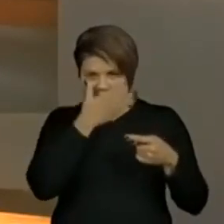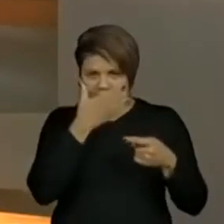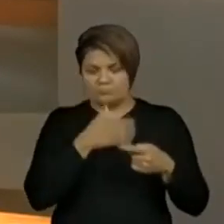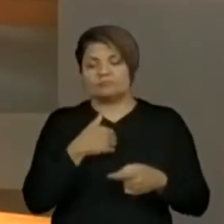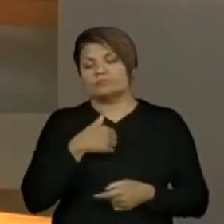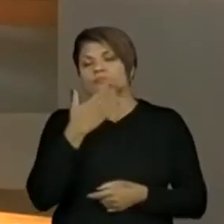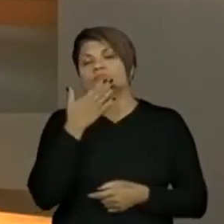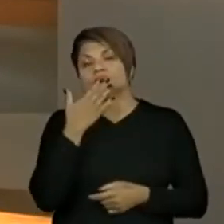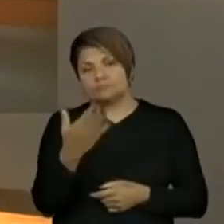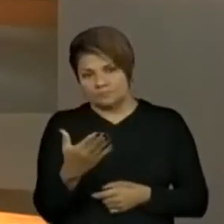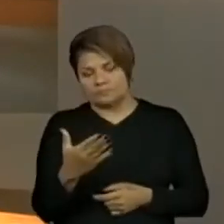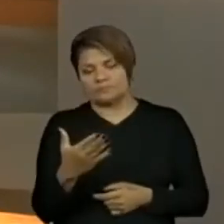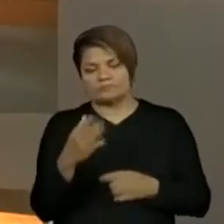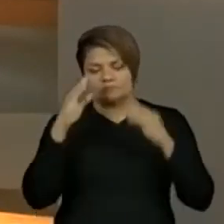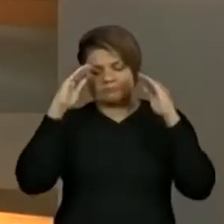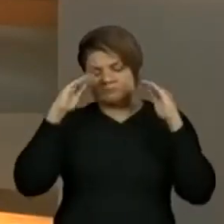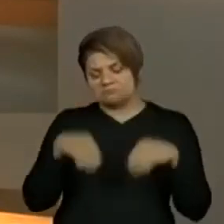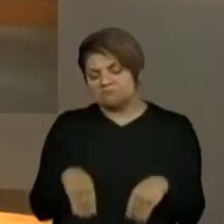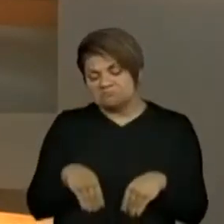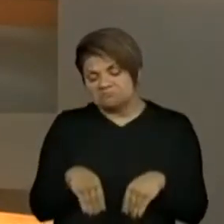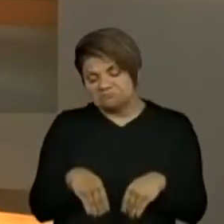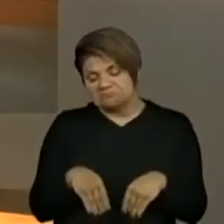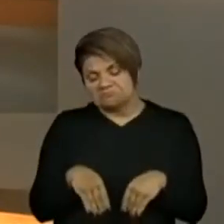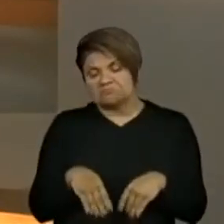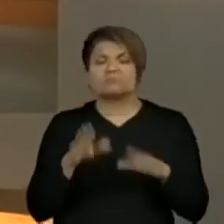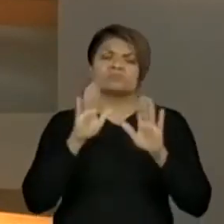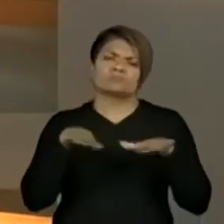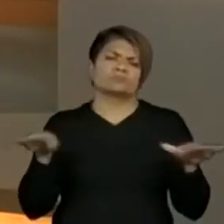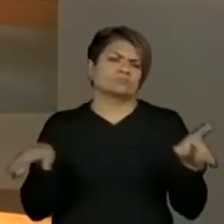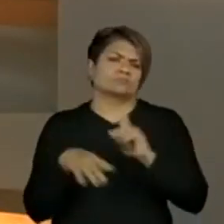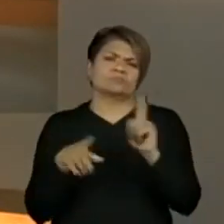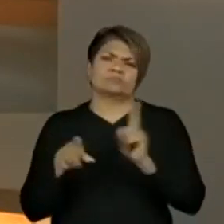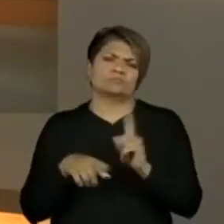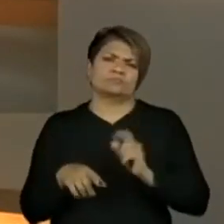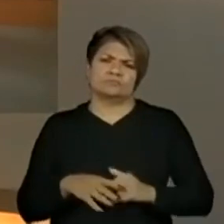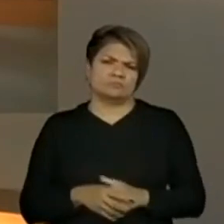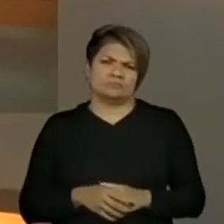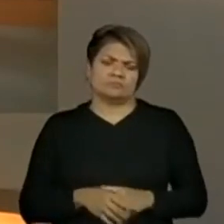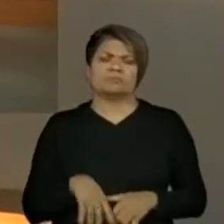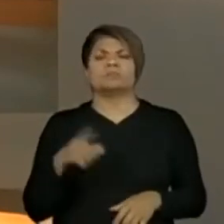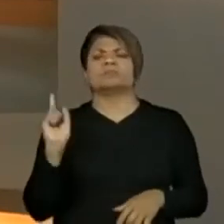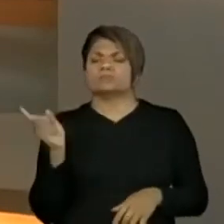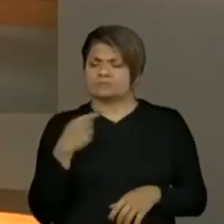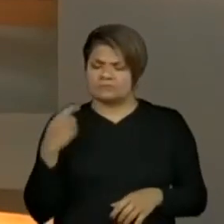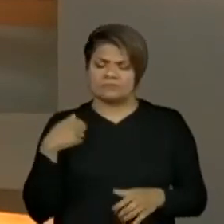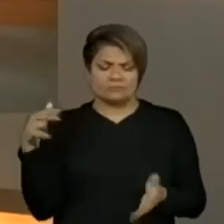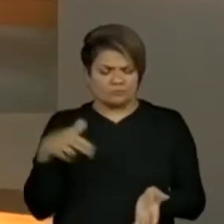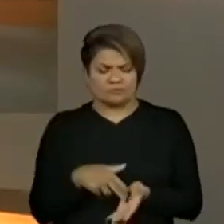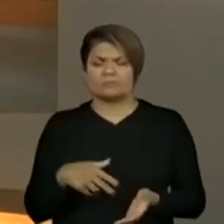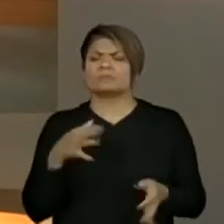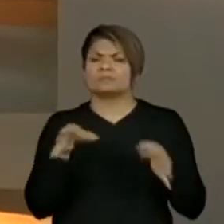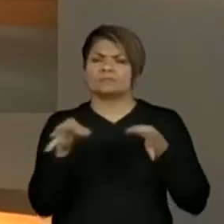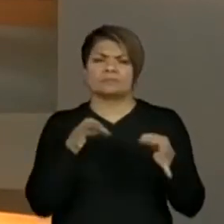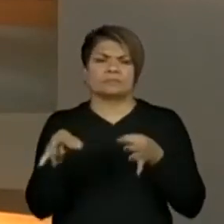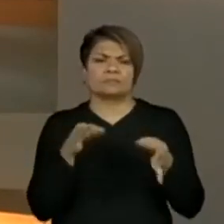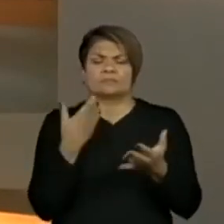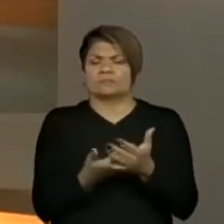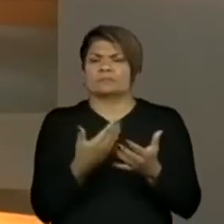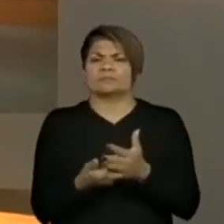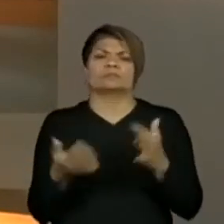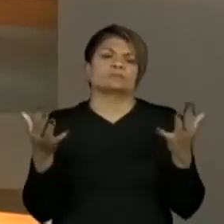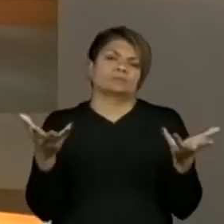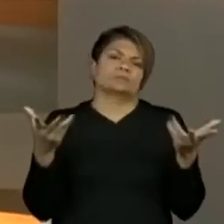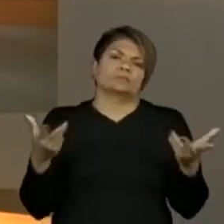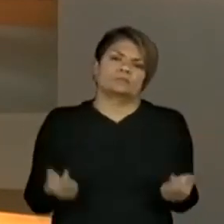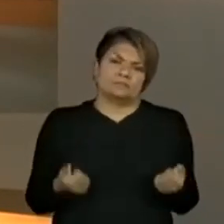não desanimem. Não desanimem, alunos. Nós estamos aqui preparando aulas maravilhosas para vocês.